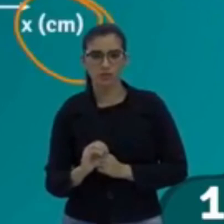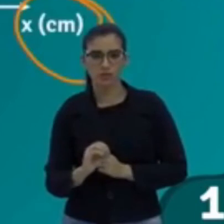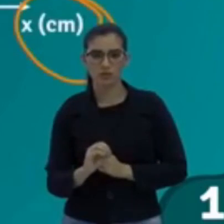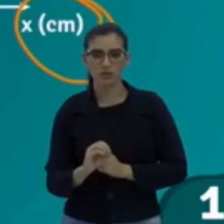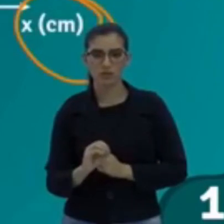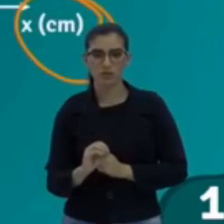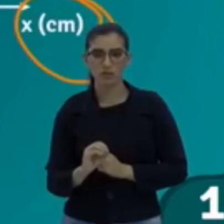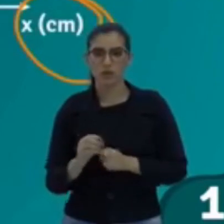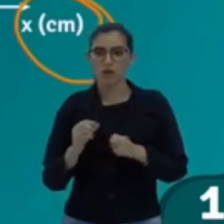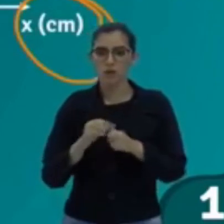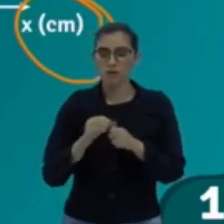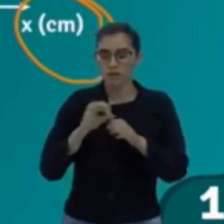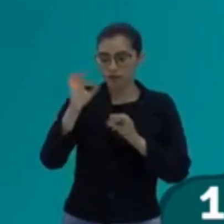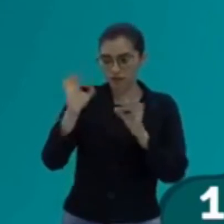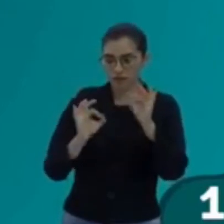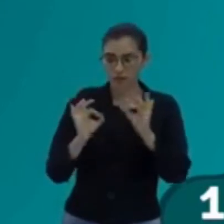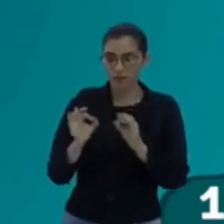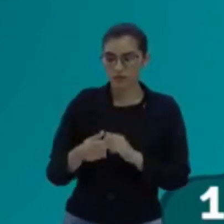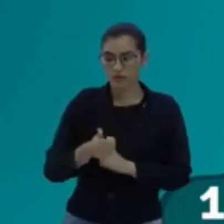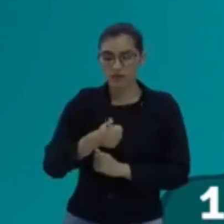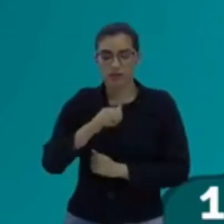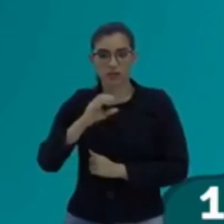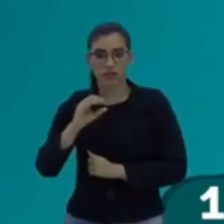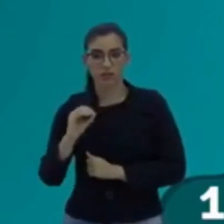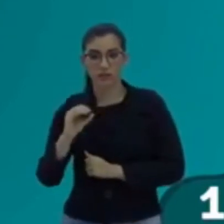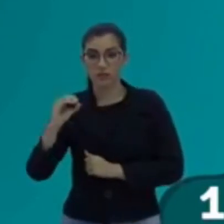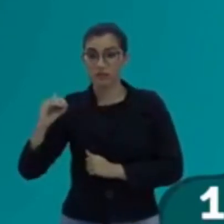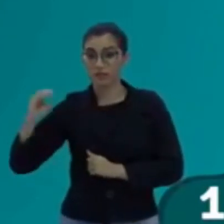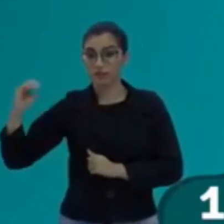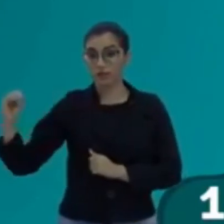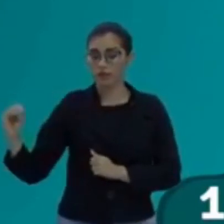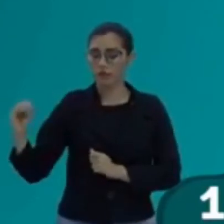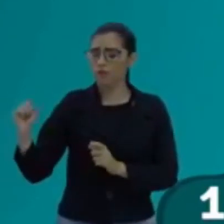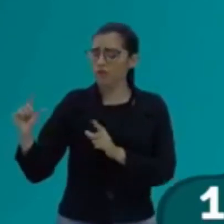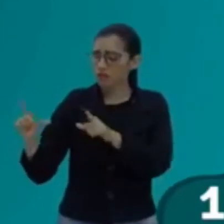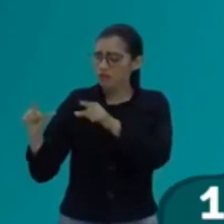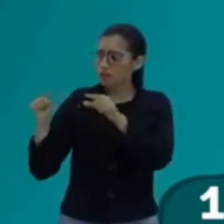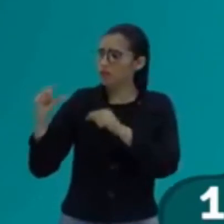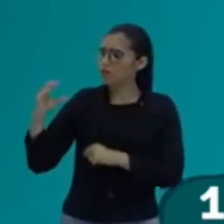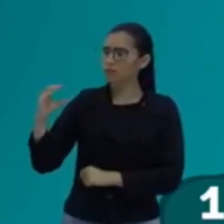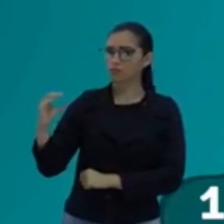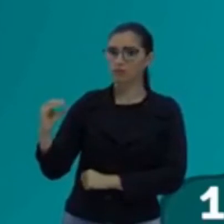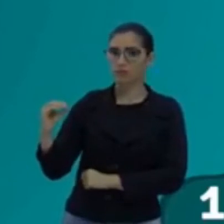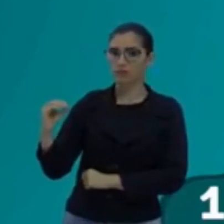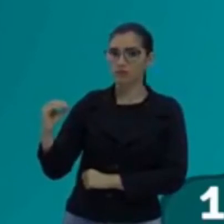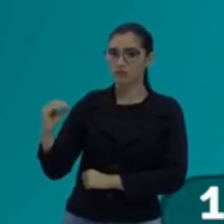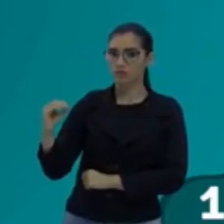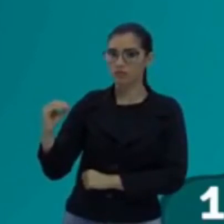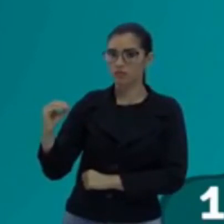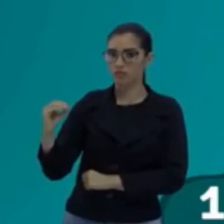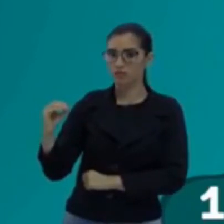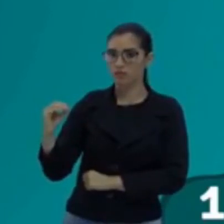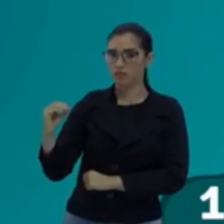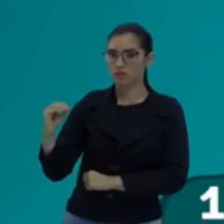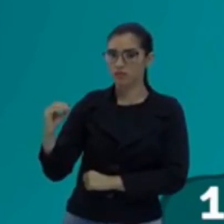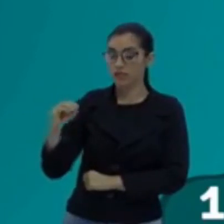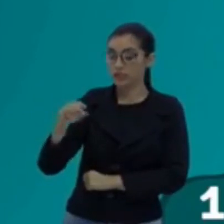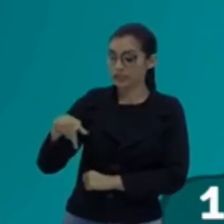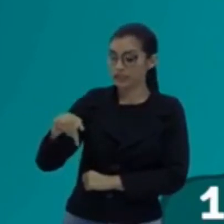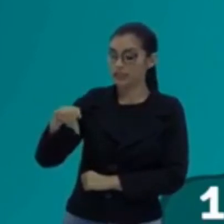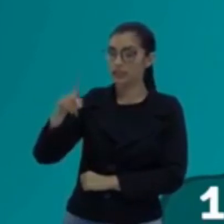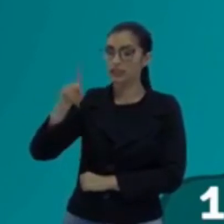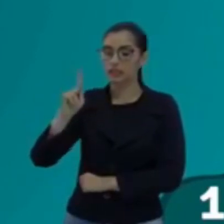dez. Dez mil. Cadê os zeros, professor? Esse símbolo aqui, filho, esse símbolo, K,